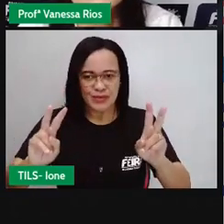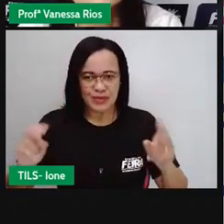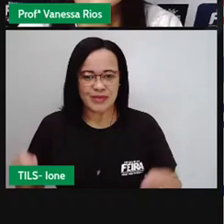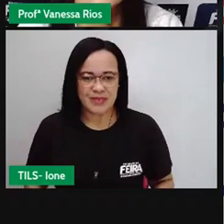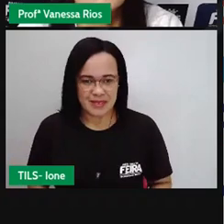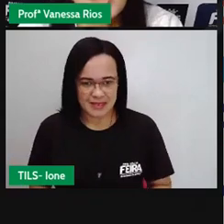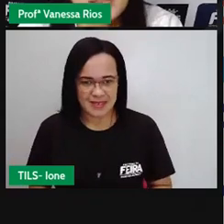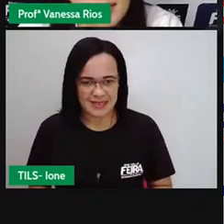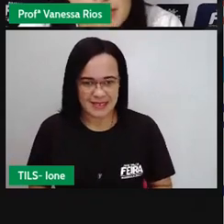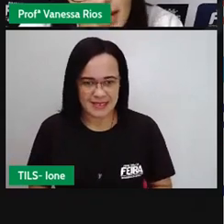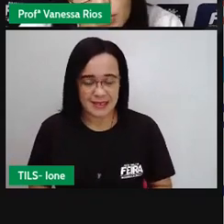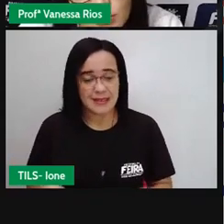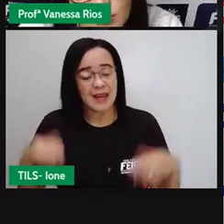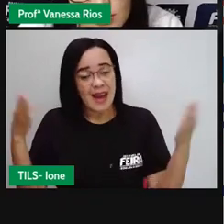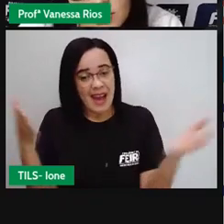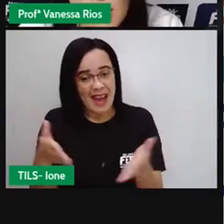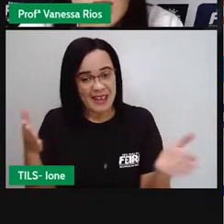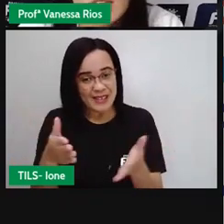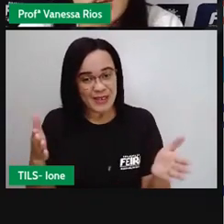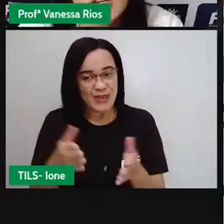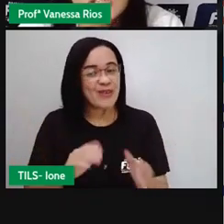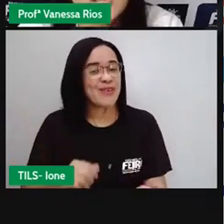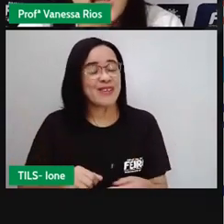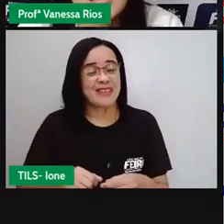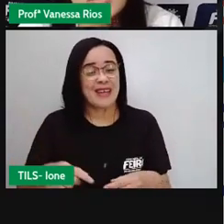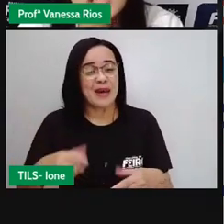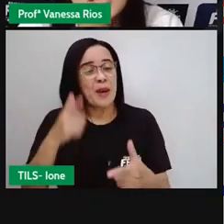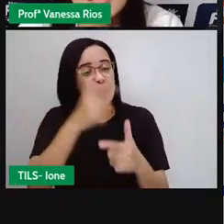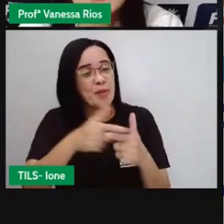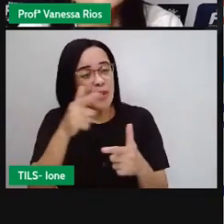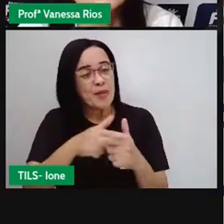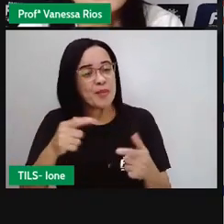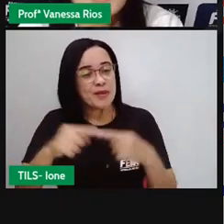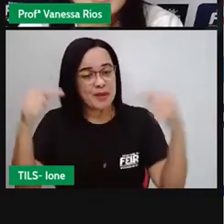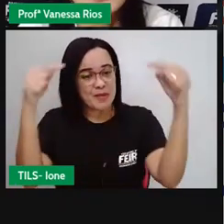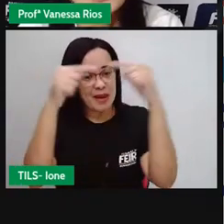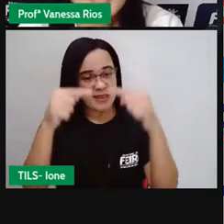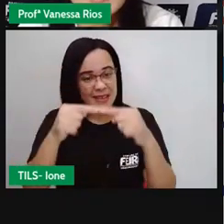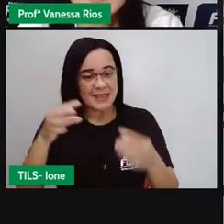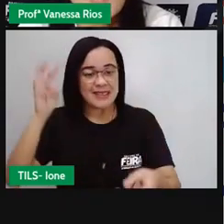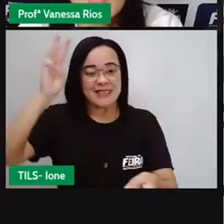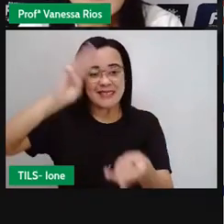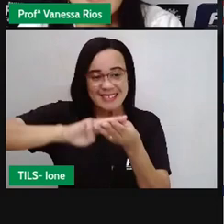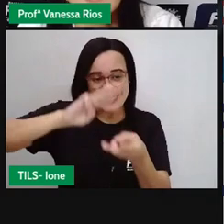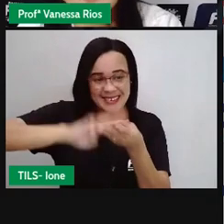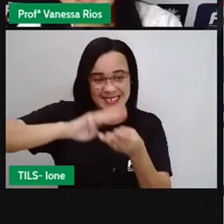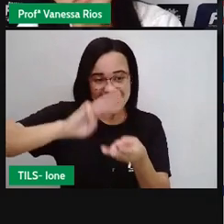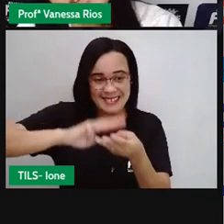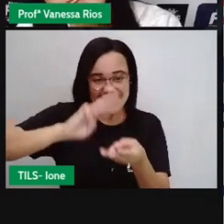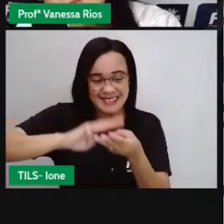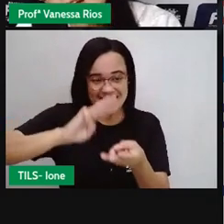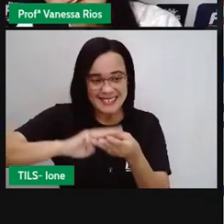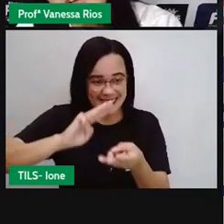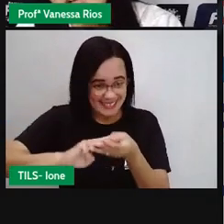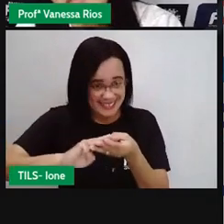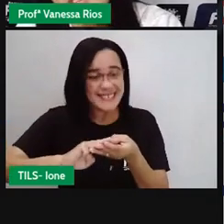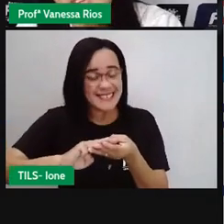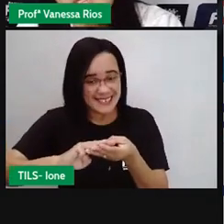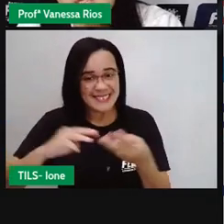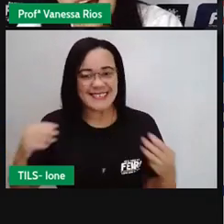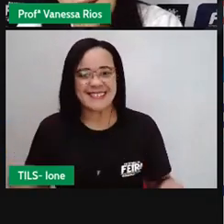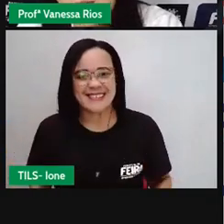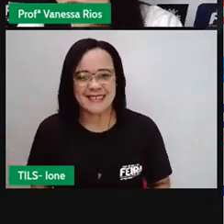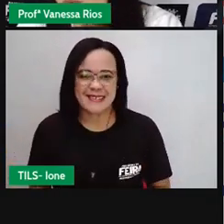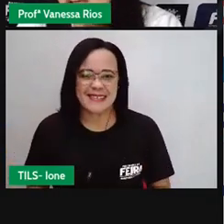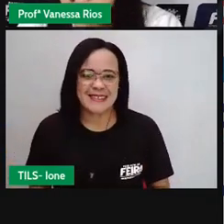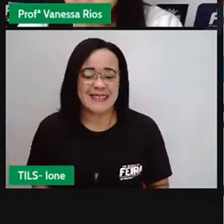problemas matemáticos. E olha só aí o que nossa amiguinha falou, né? Por falar de problema, vocês